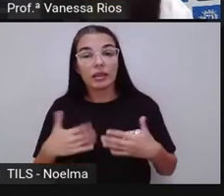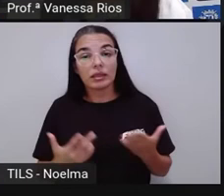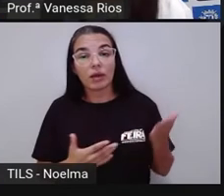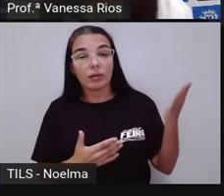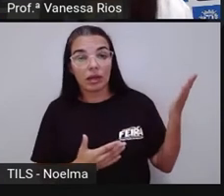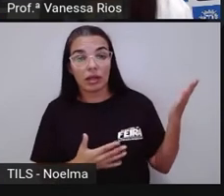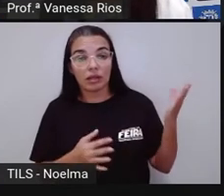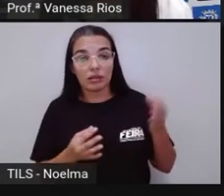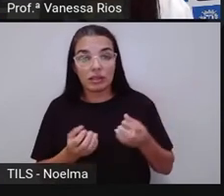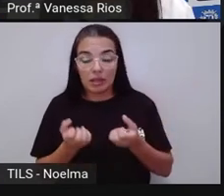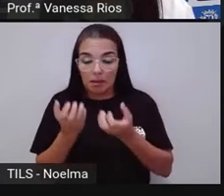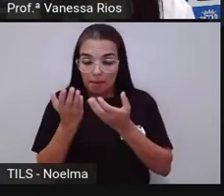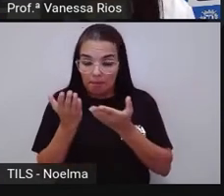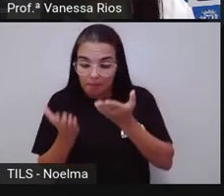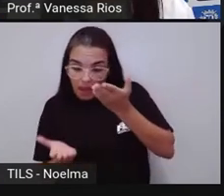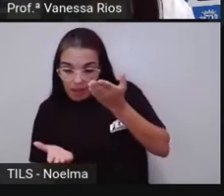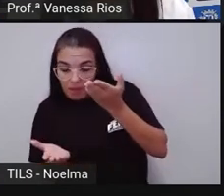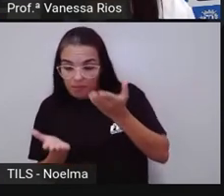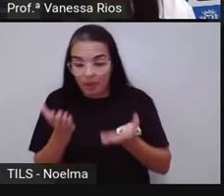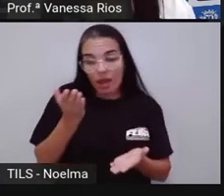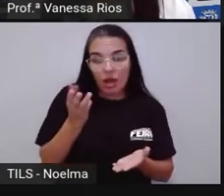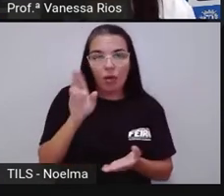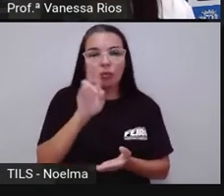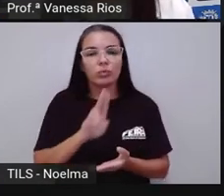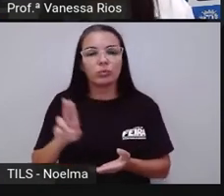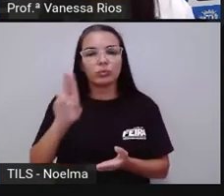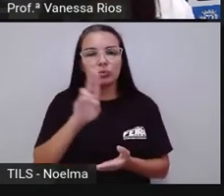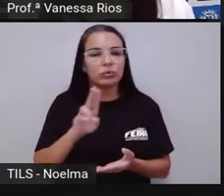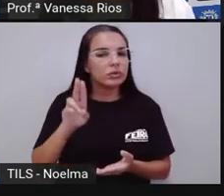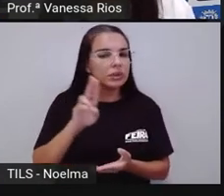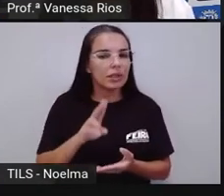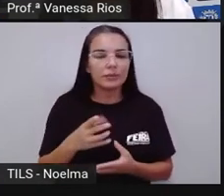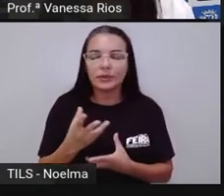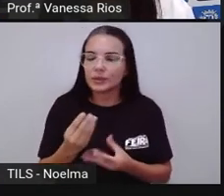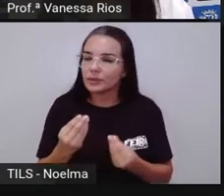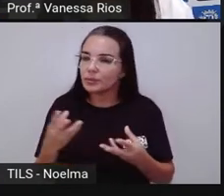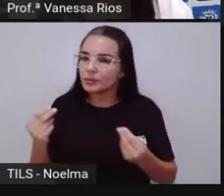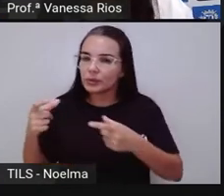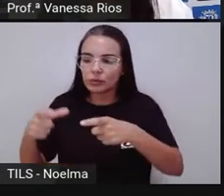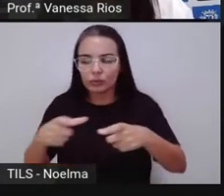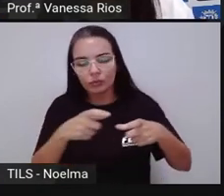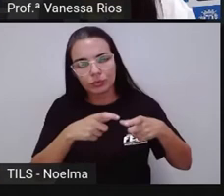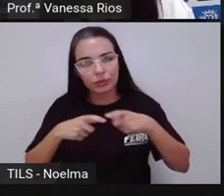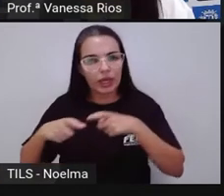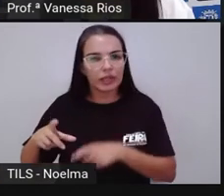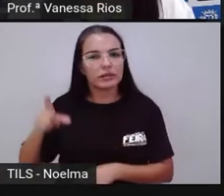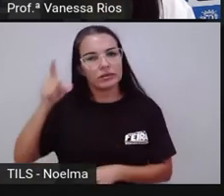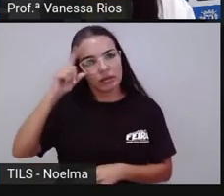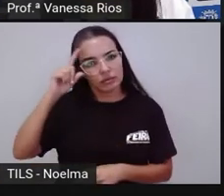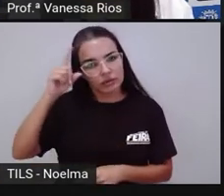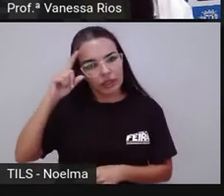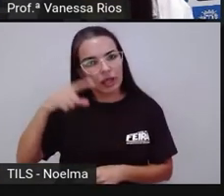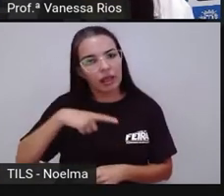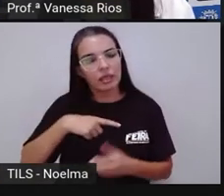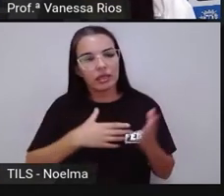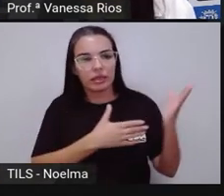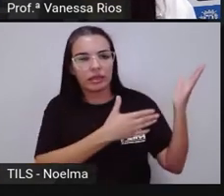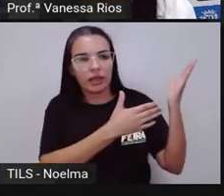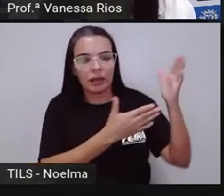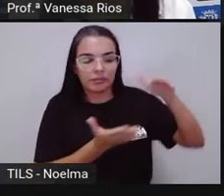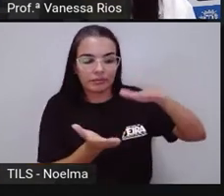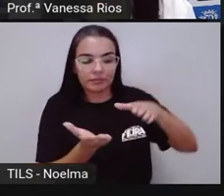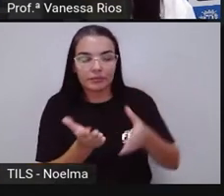medida de massa, né, é muito utilizada em várias situações do nosso dia a dia. E aí tem a balança, os